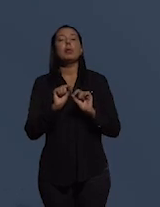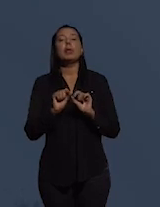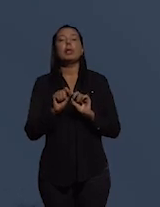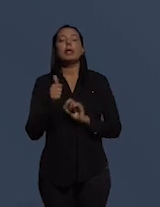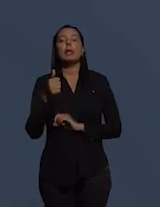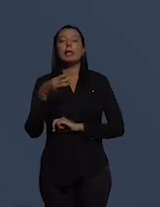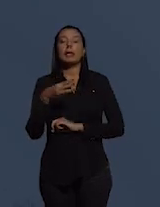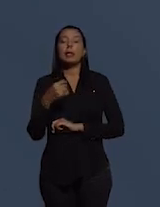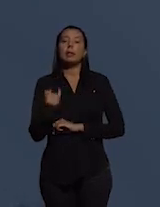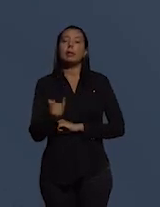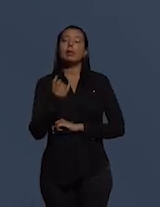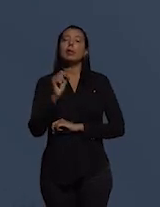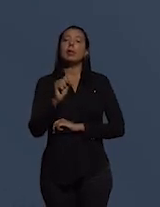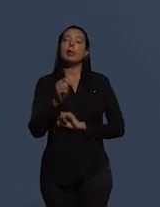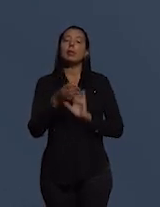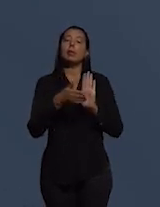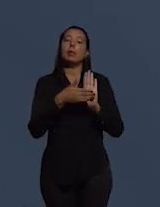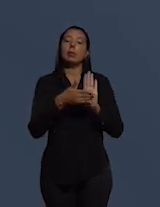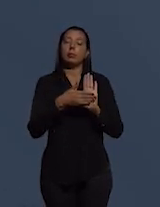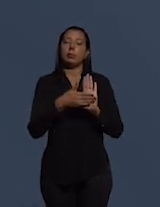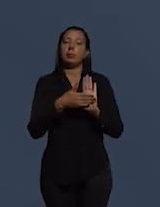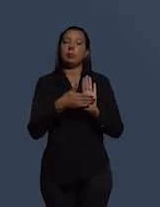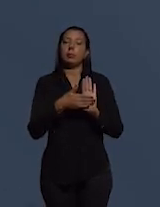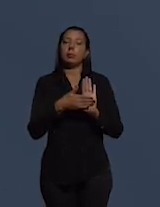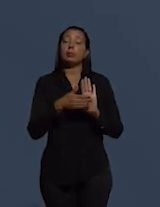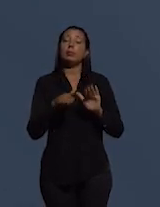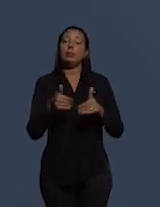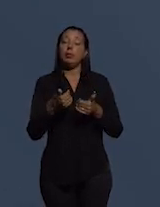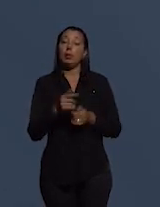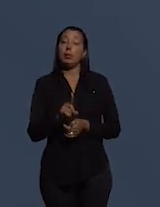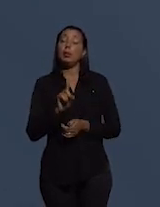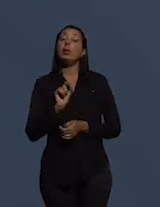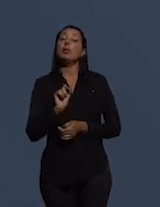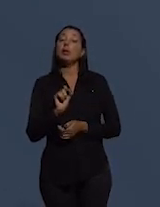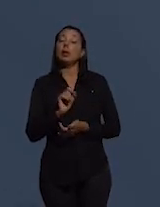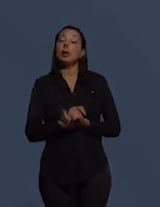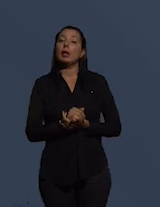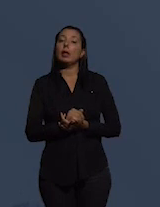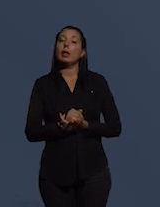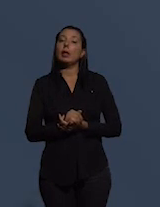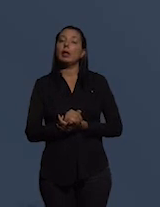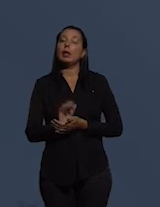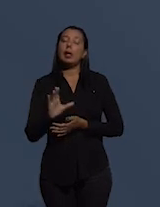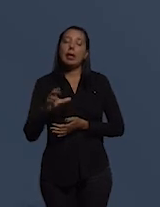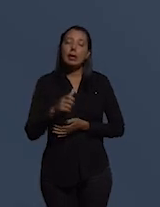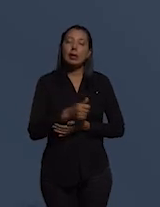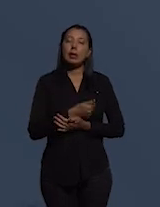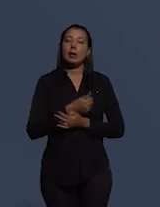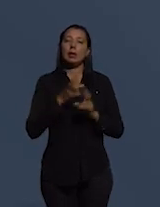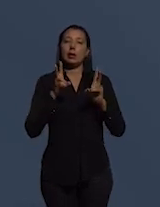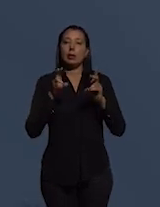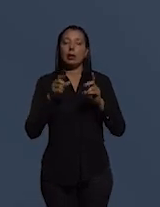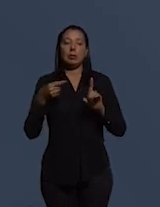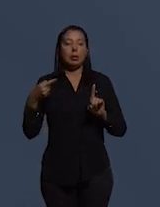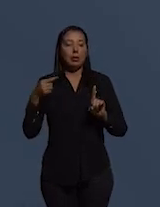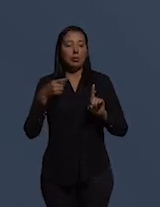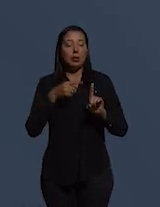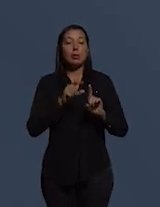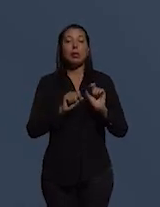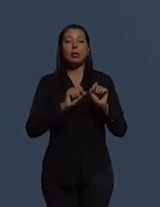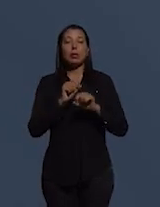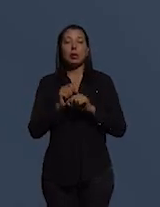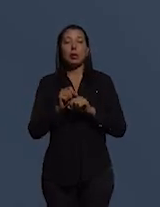importantíssimos propósitos. Em primeiro lugar, ele resgata o tema do enfrentamento à